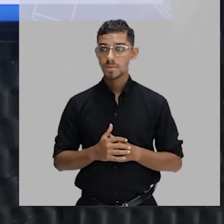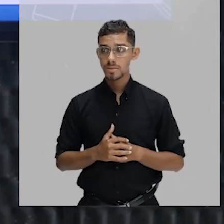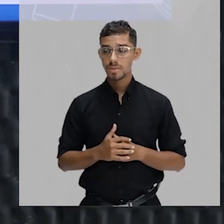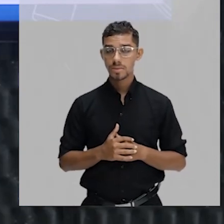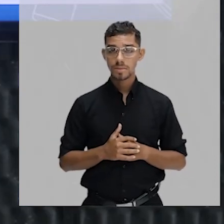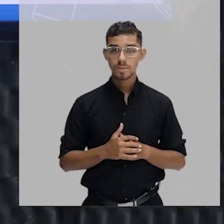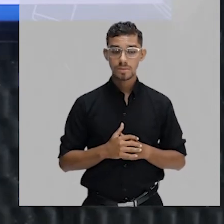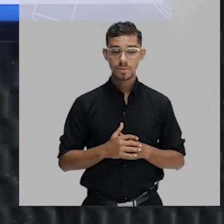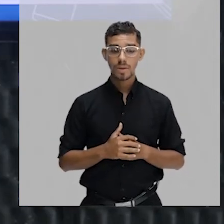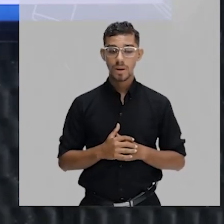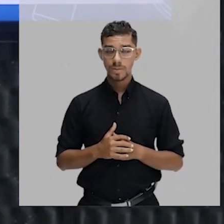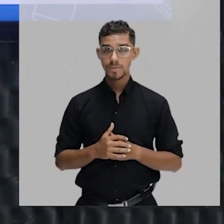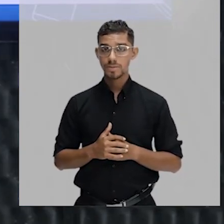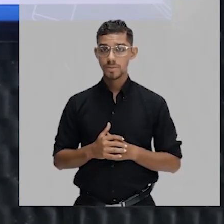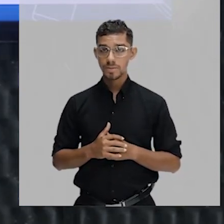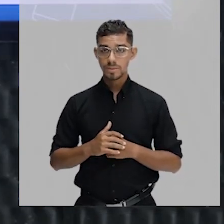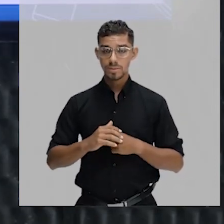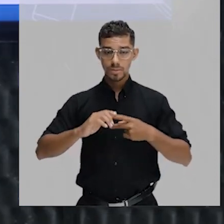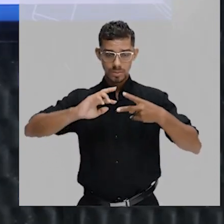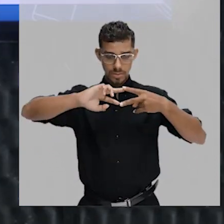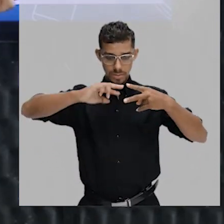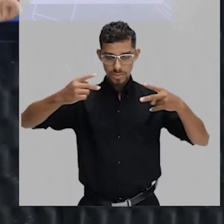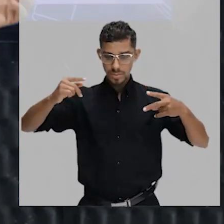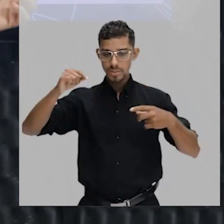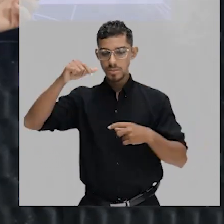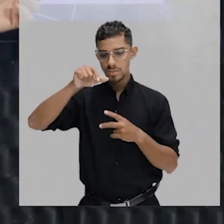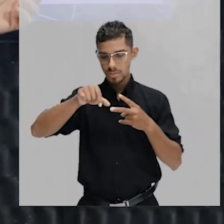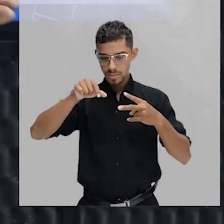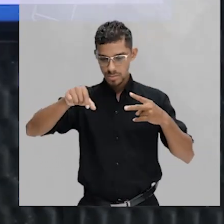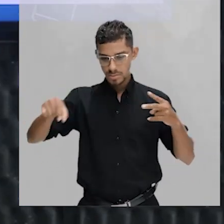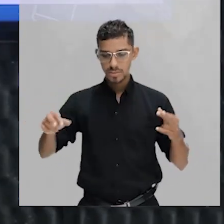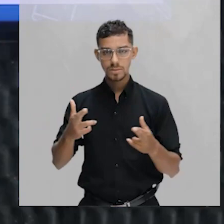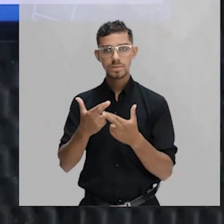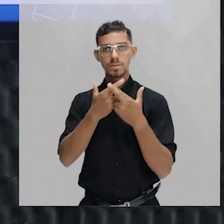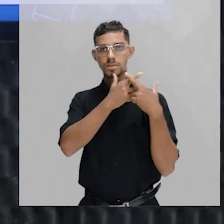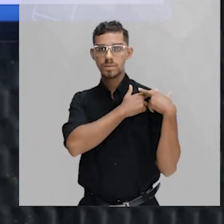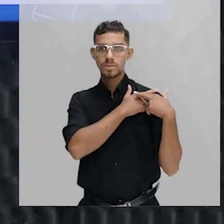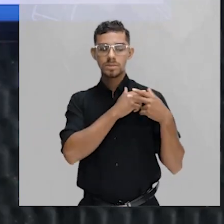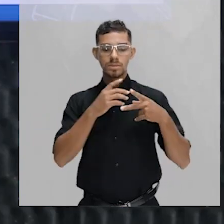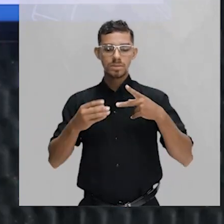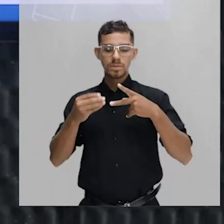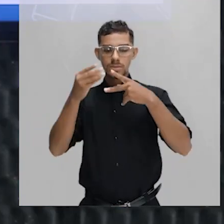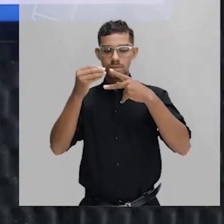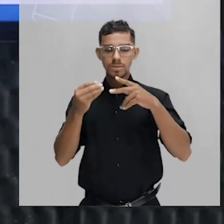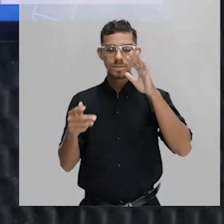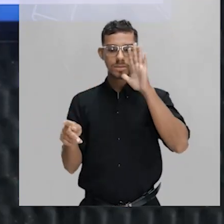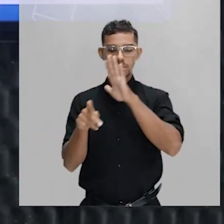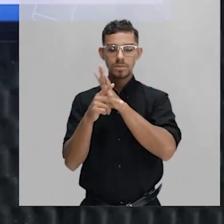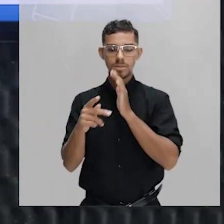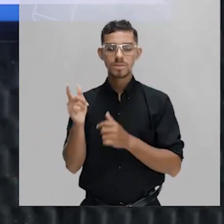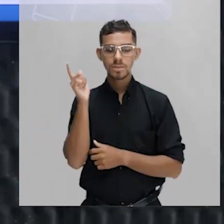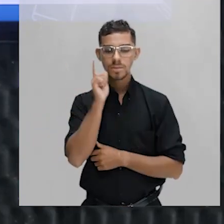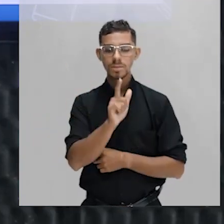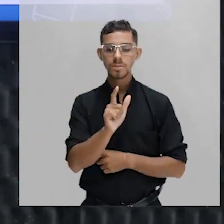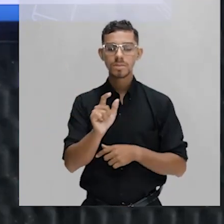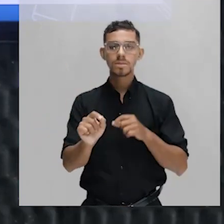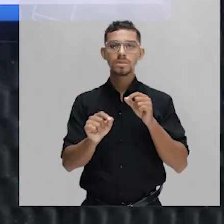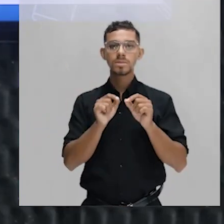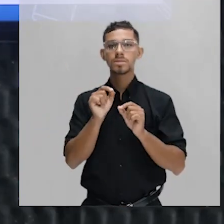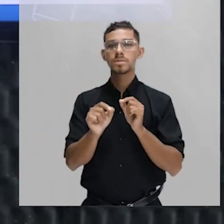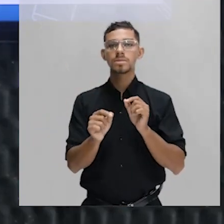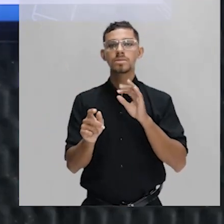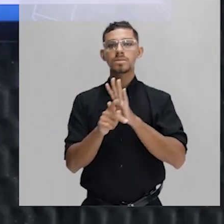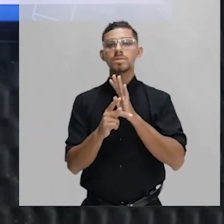o responsável pela produção da proteína final, porque a informação para produzir essa proteína está no